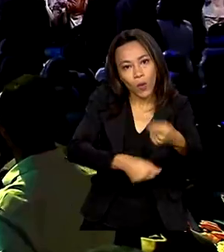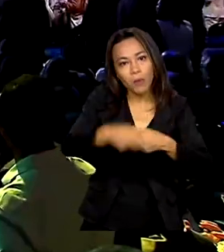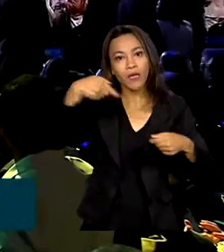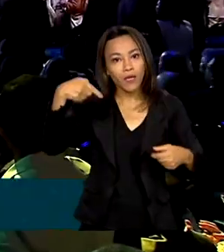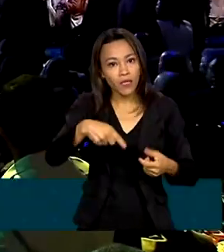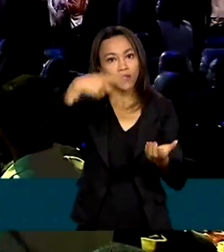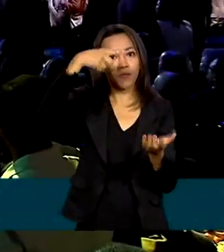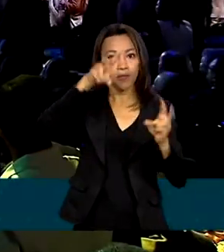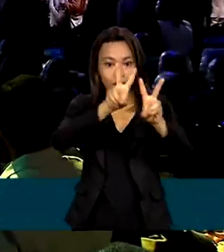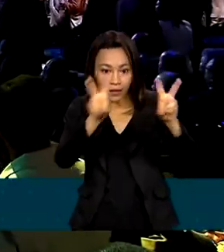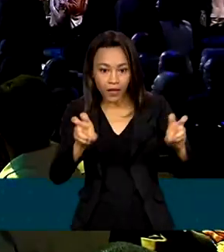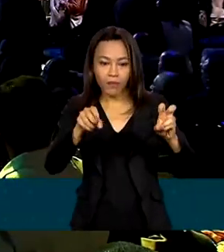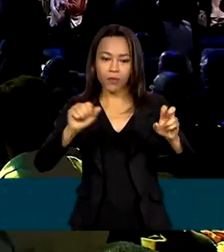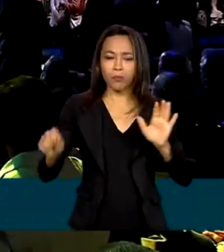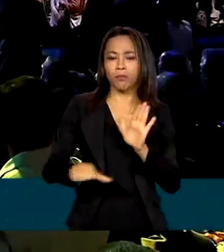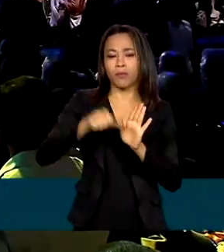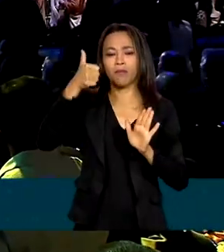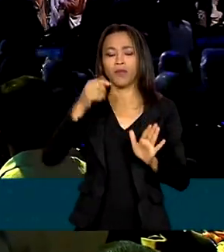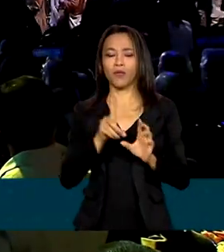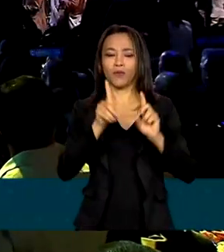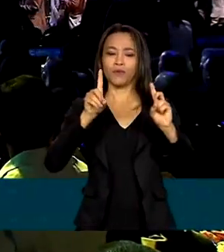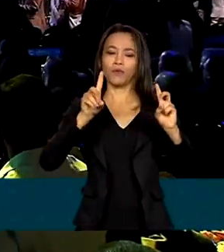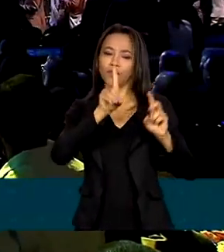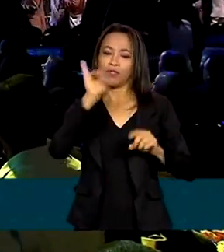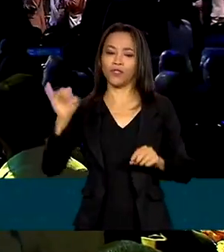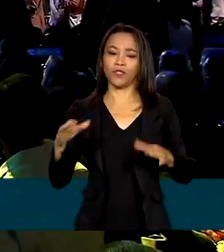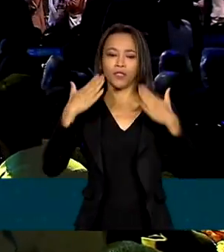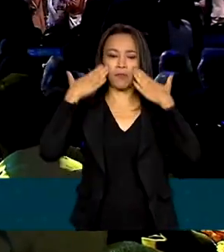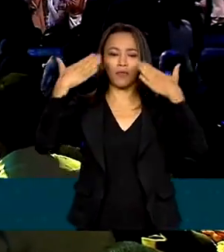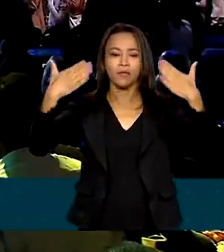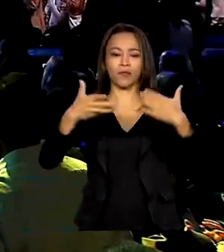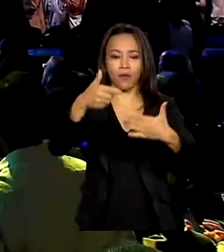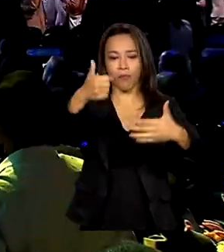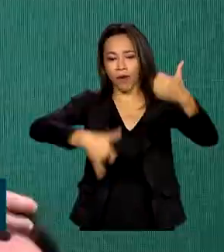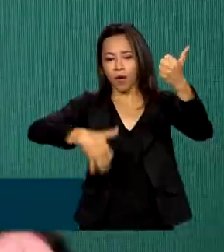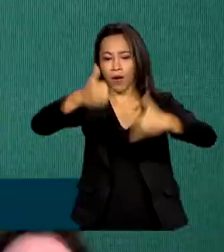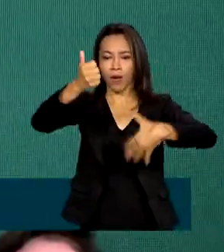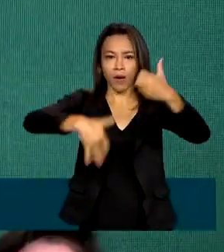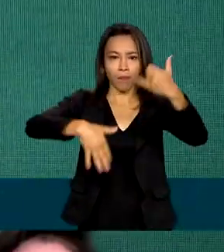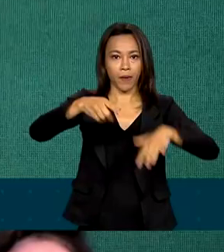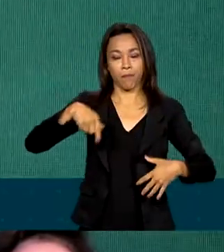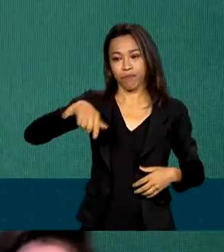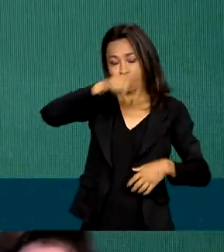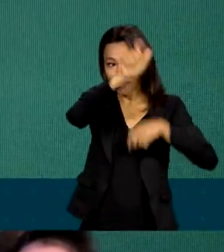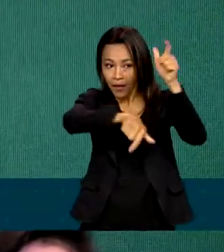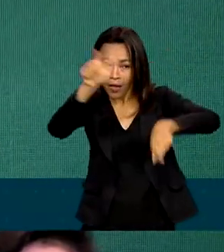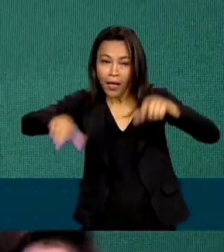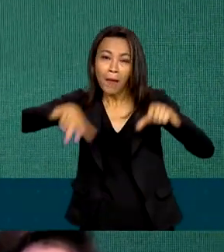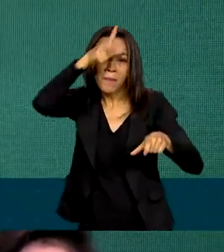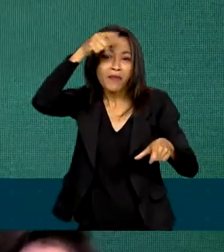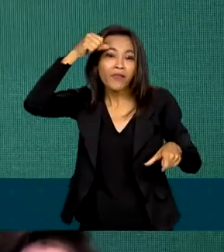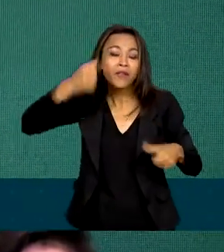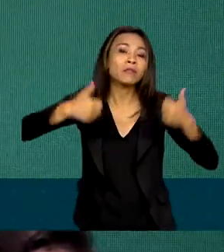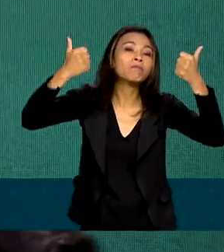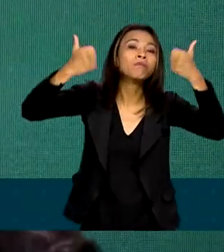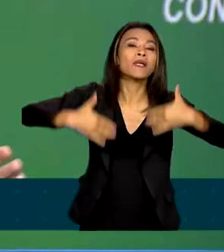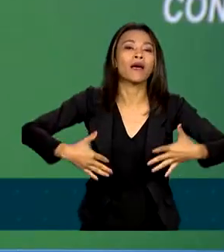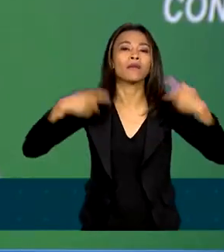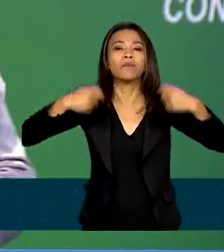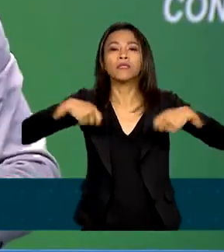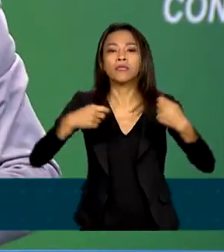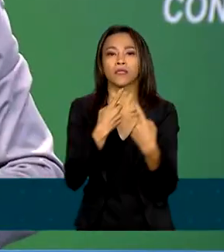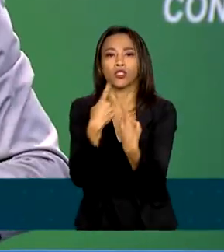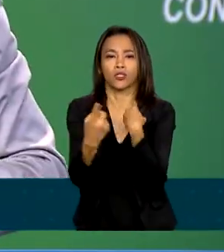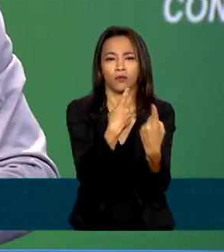um painel no primeiro dia da Marcha Brasília em defesa dos municípios. Prefeitos reforçaram a necessidade de diálogo